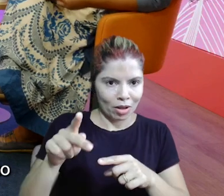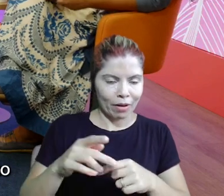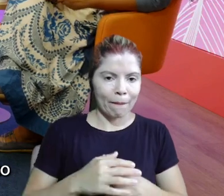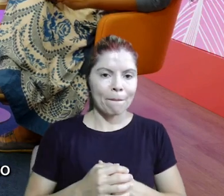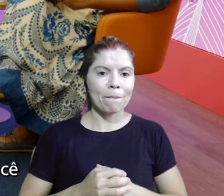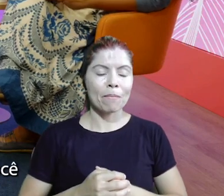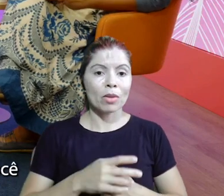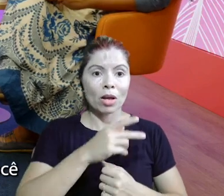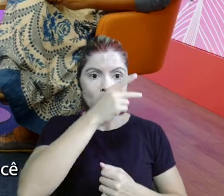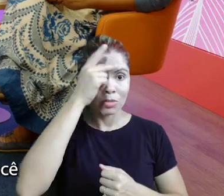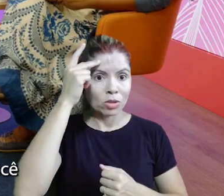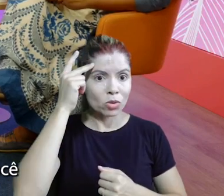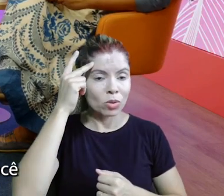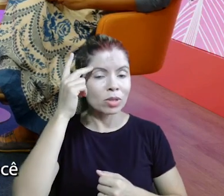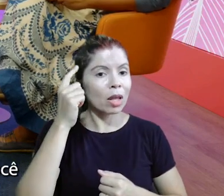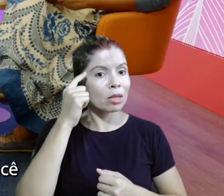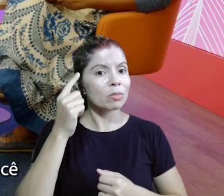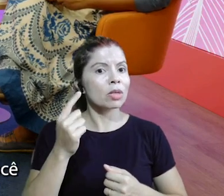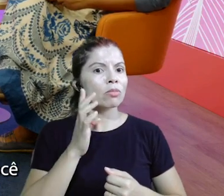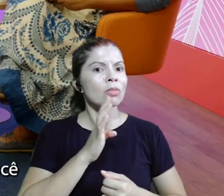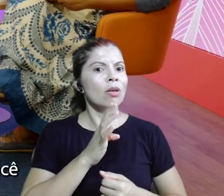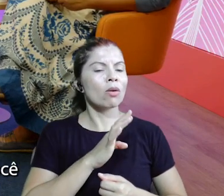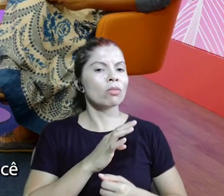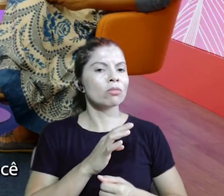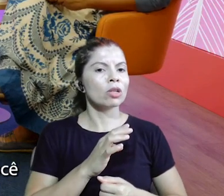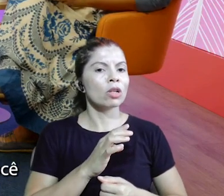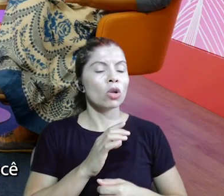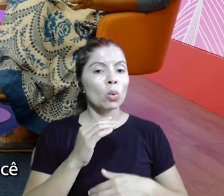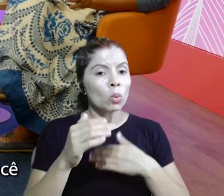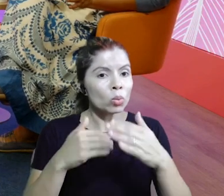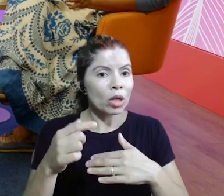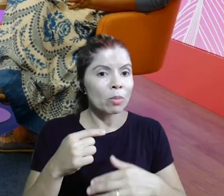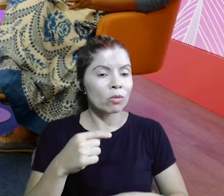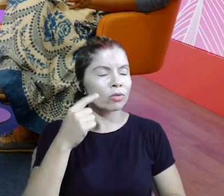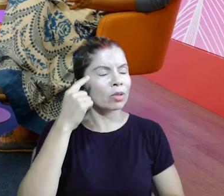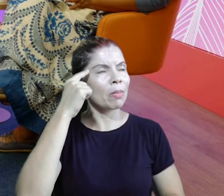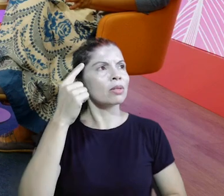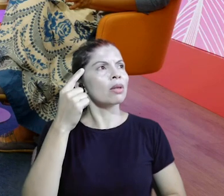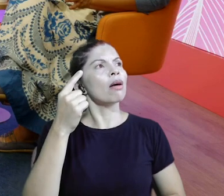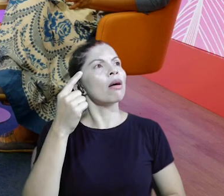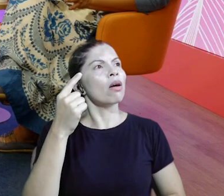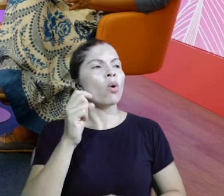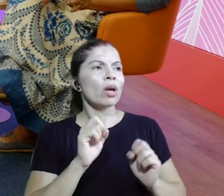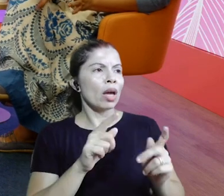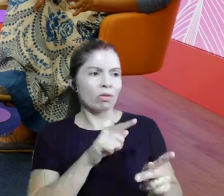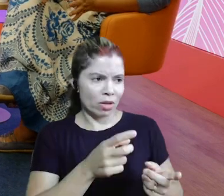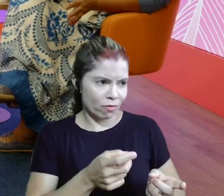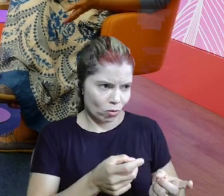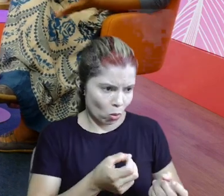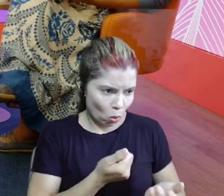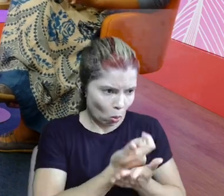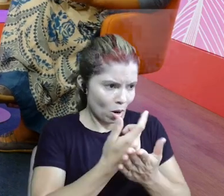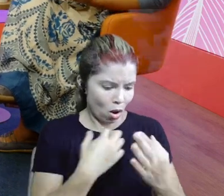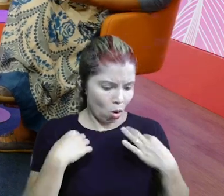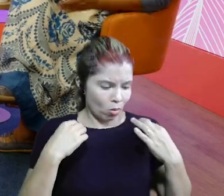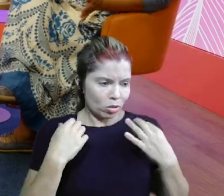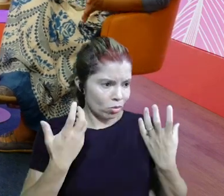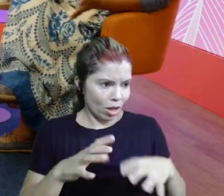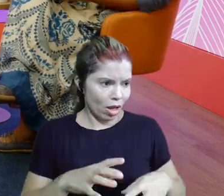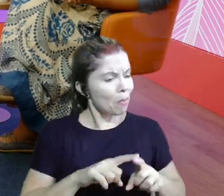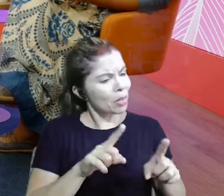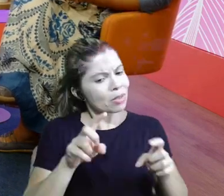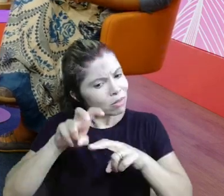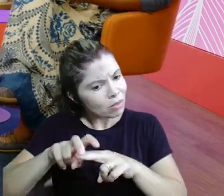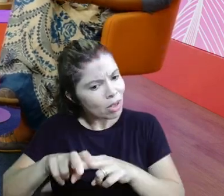no automático, né? E a hora que você vira a chavinha e você fala assim, não, tudo bem de você não levar o vestido, mas fica aqui que eu quero conversar com você.